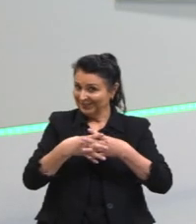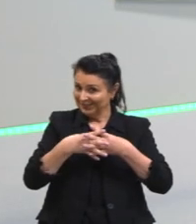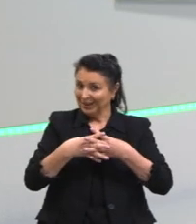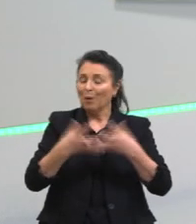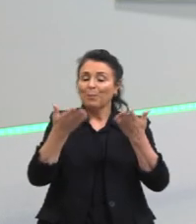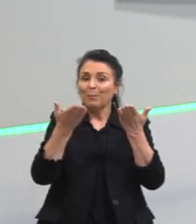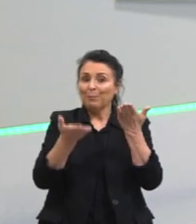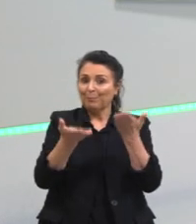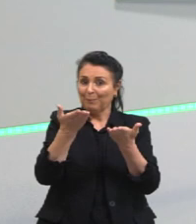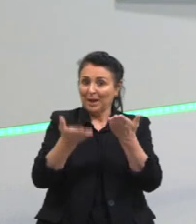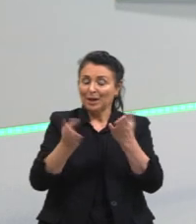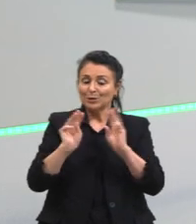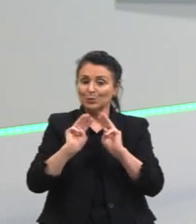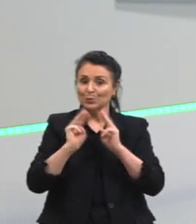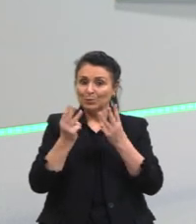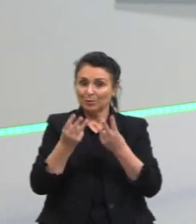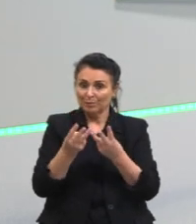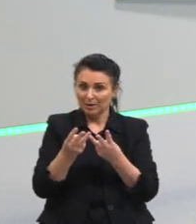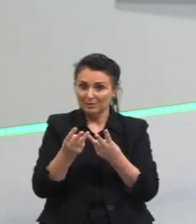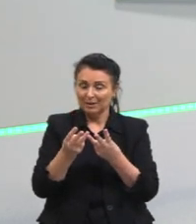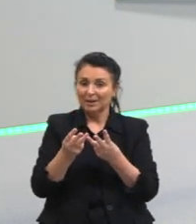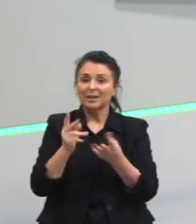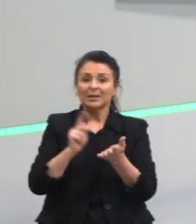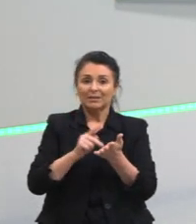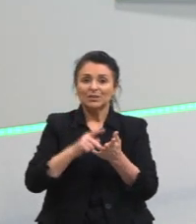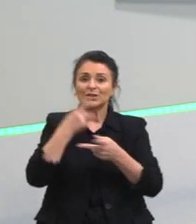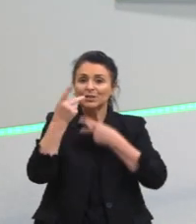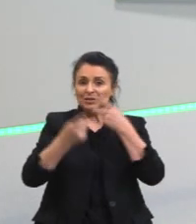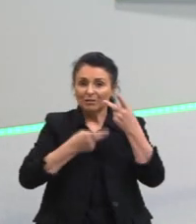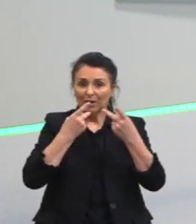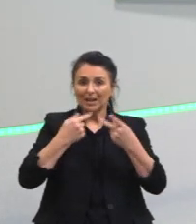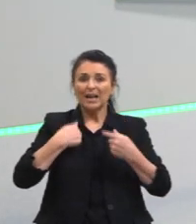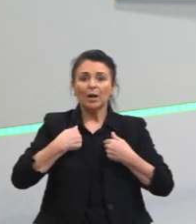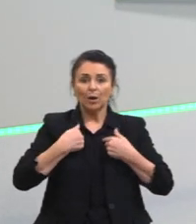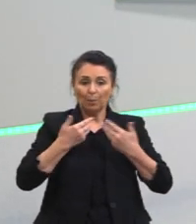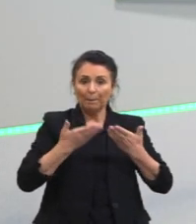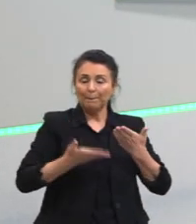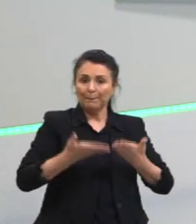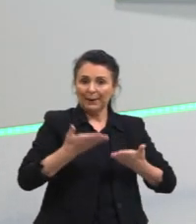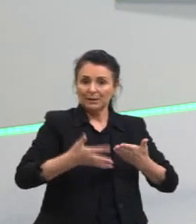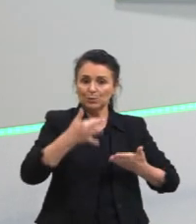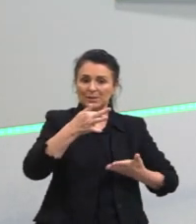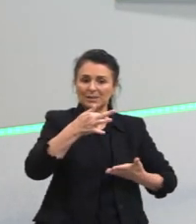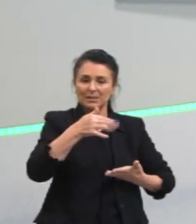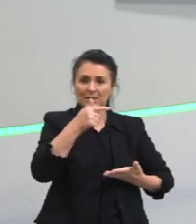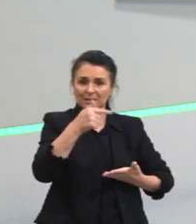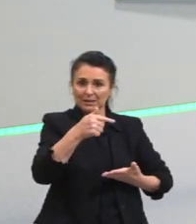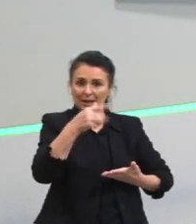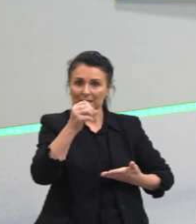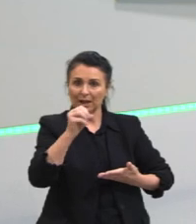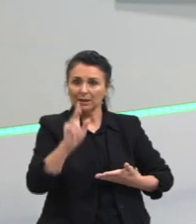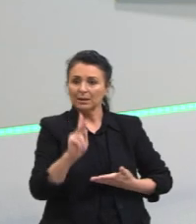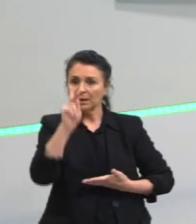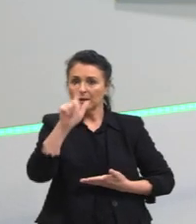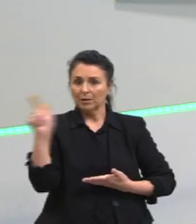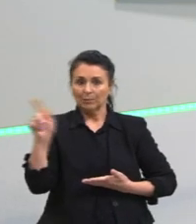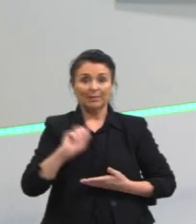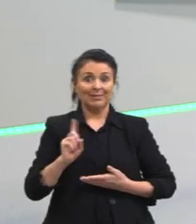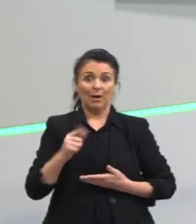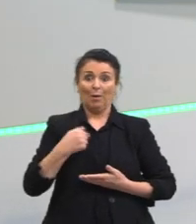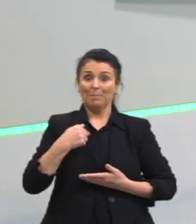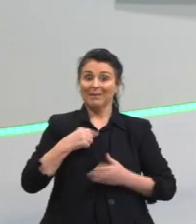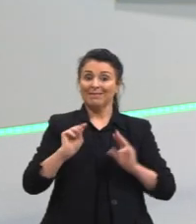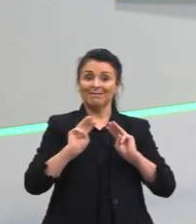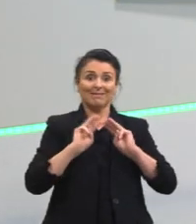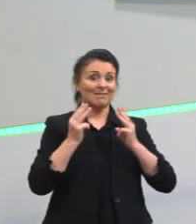massa, tá? O que, na verdade, a gente fala, estou pesando 70 quilogramas. Na verdade, a minha massa é